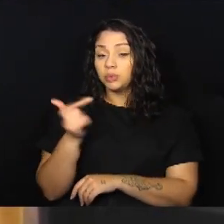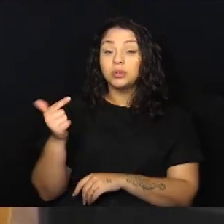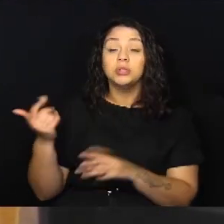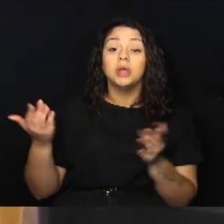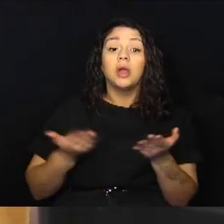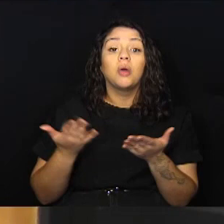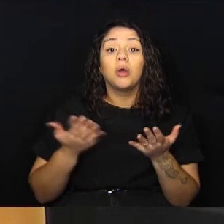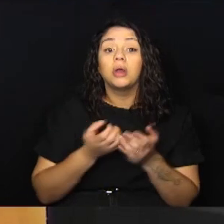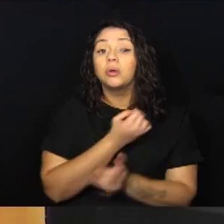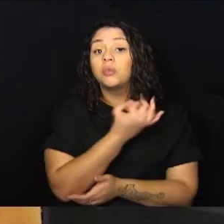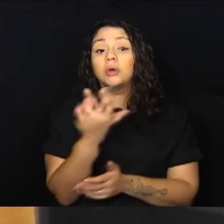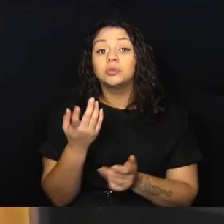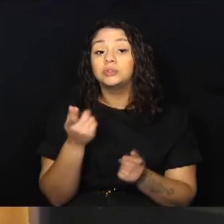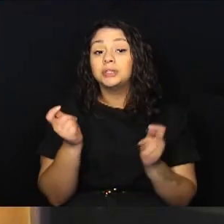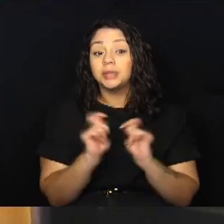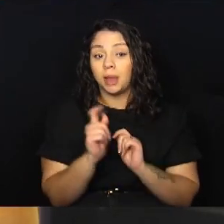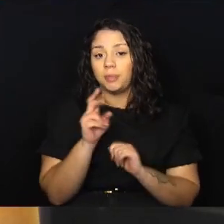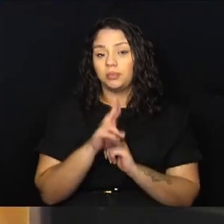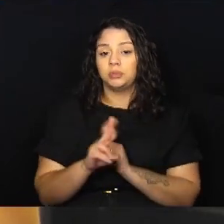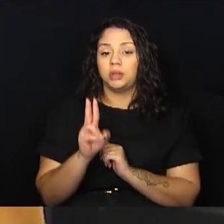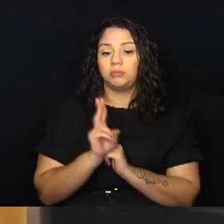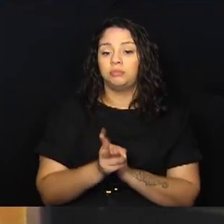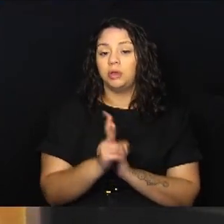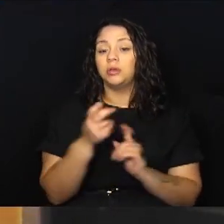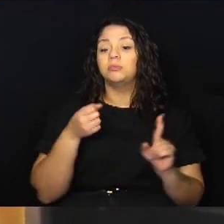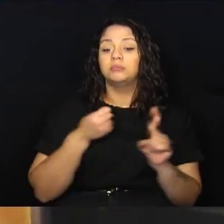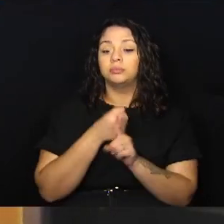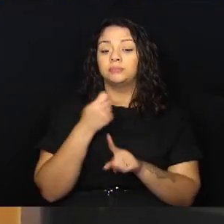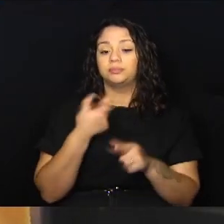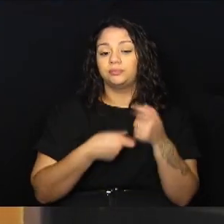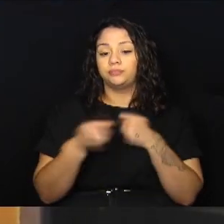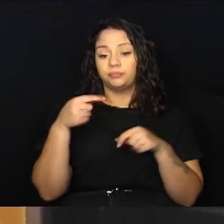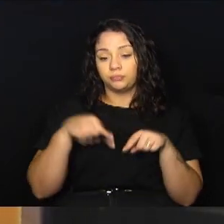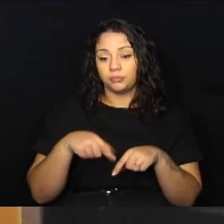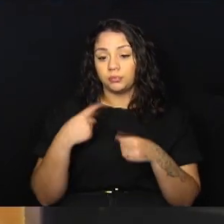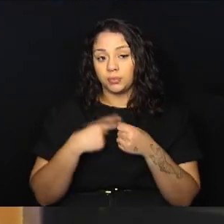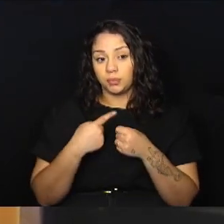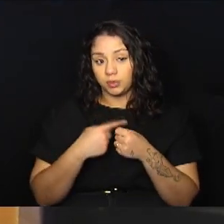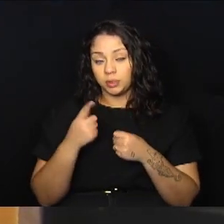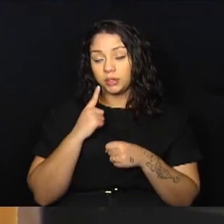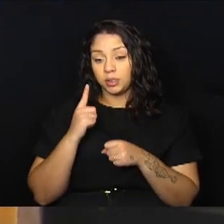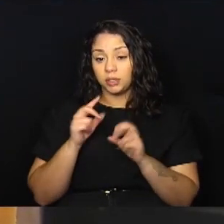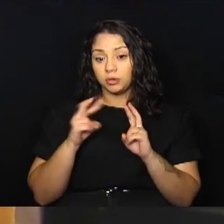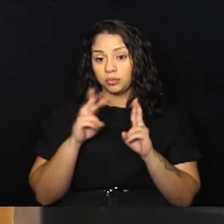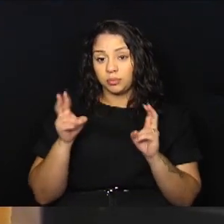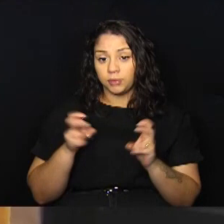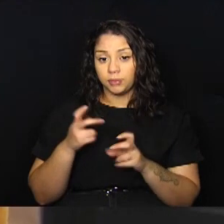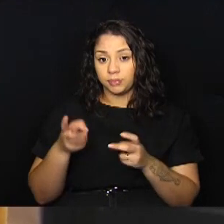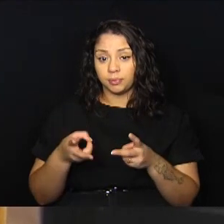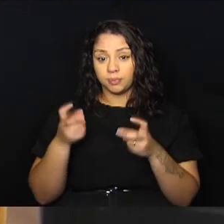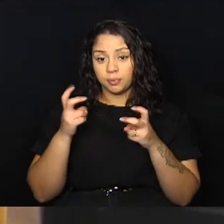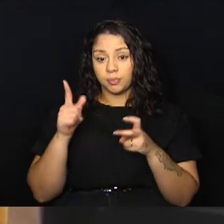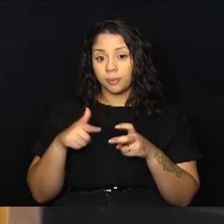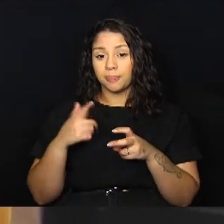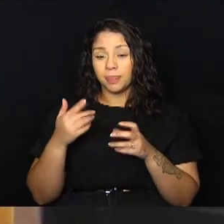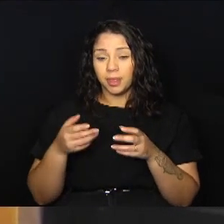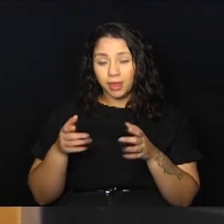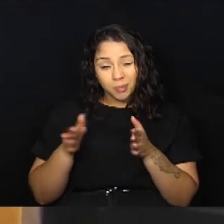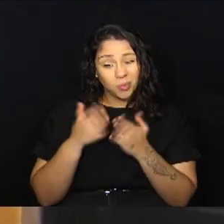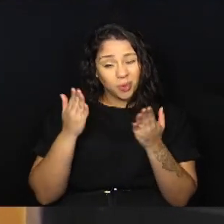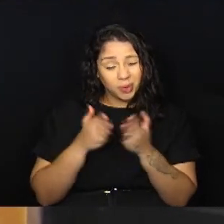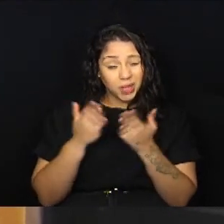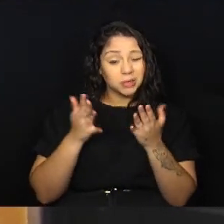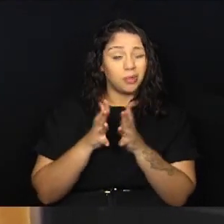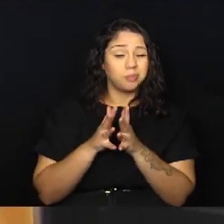sem ter custo? E agora? Quanto que disso impacta na alteração do nosso município? Então a questão, a gente tem visto